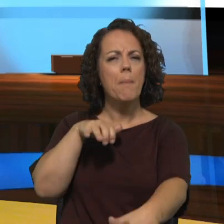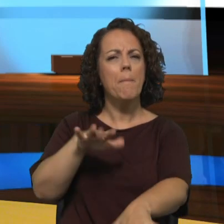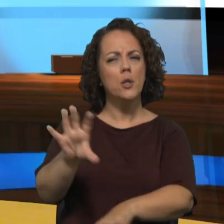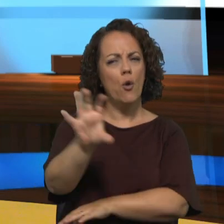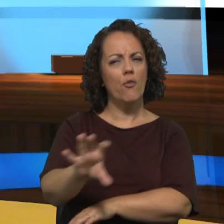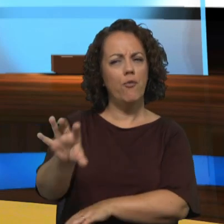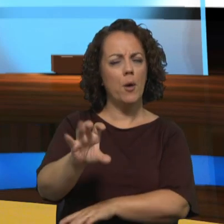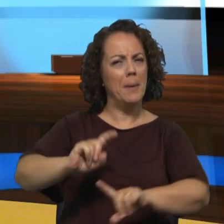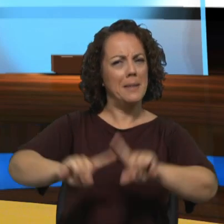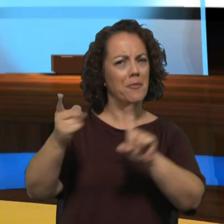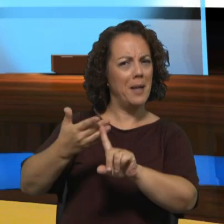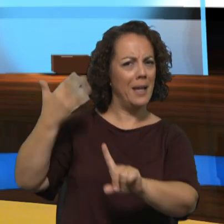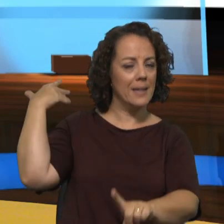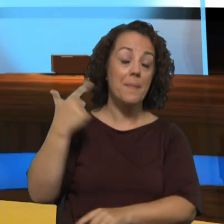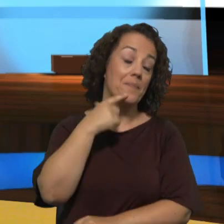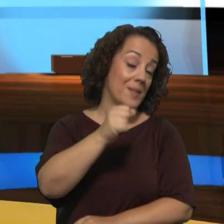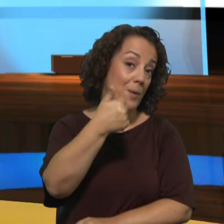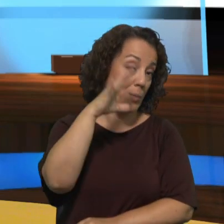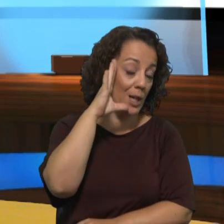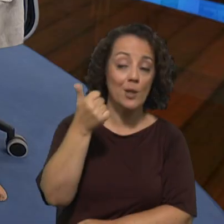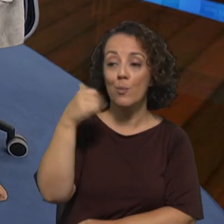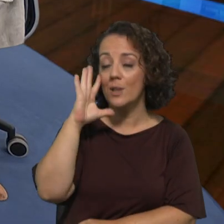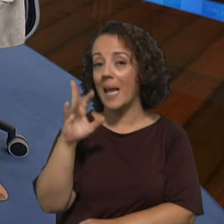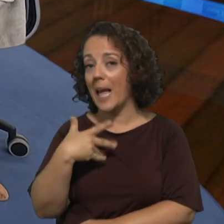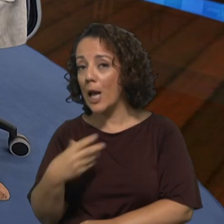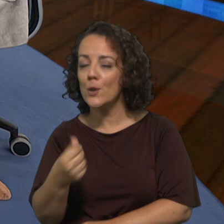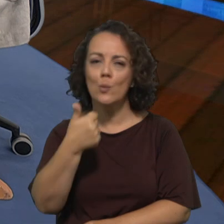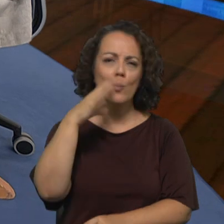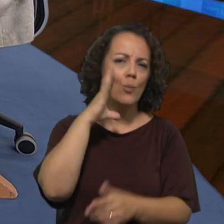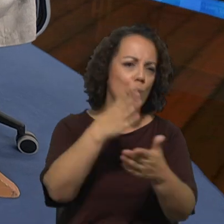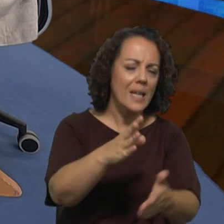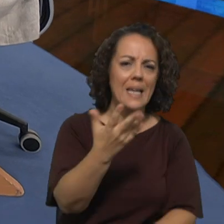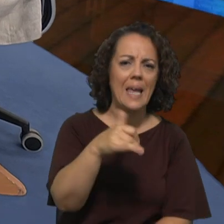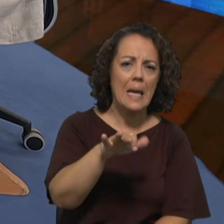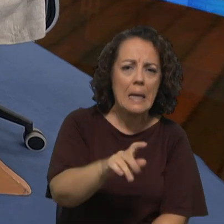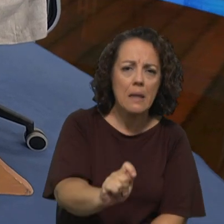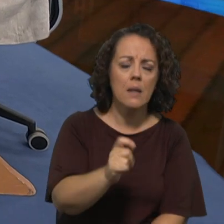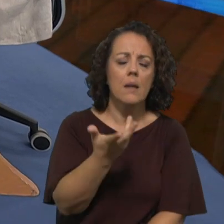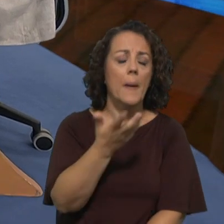daquilo que é habitual, não é? Sim, boa tarde. Boa tarde, Ricardo. Boa tarde, Henrique. Sim, foi uma